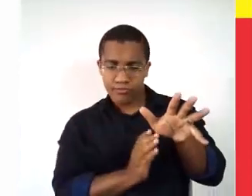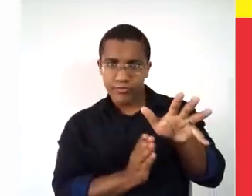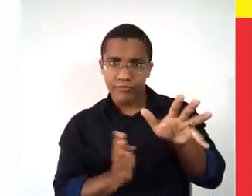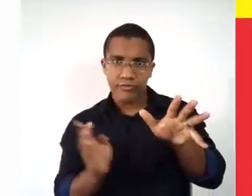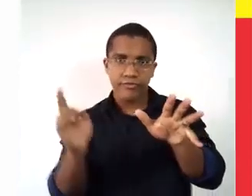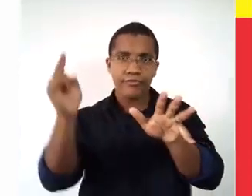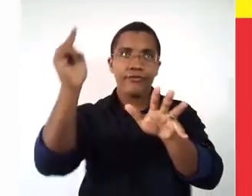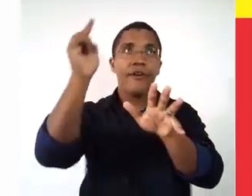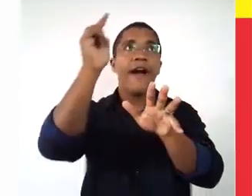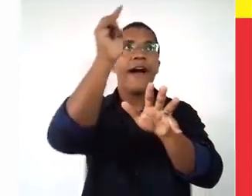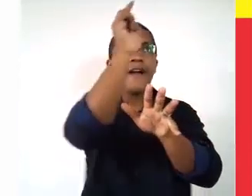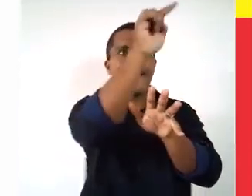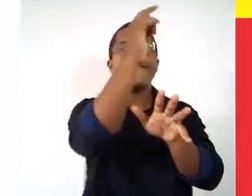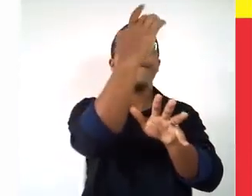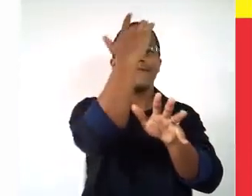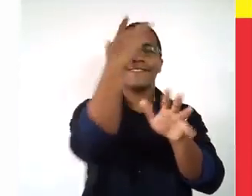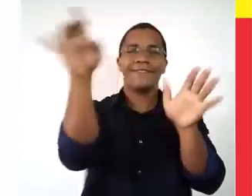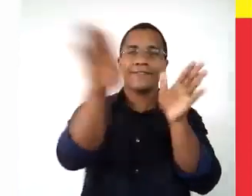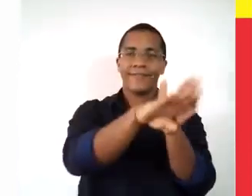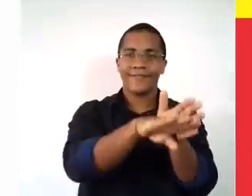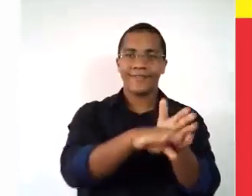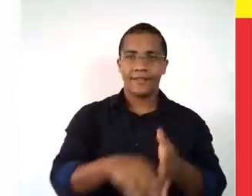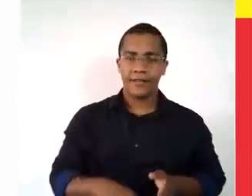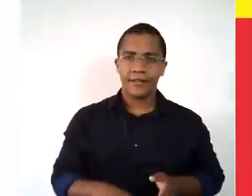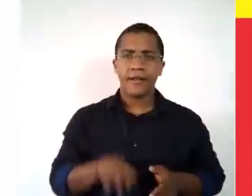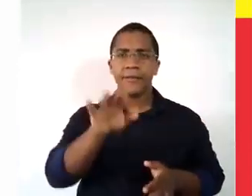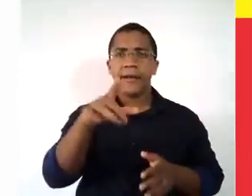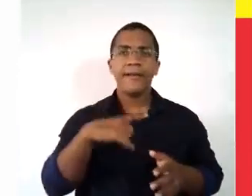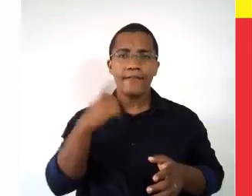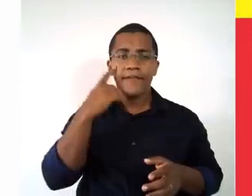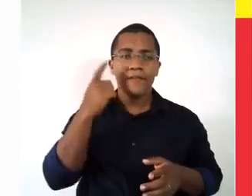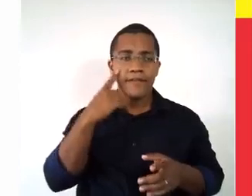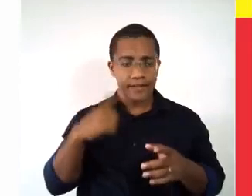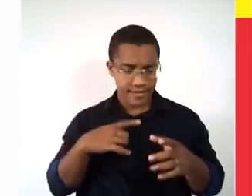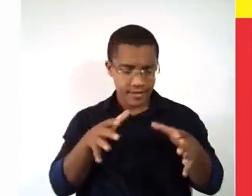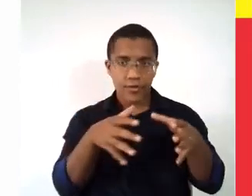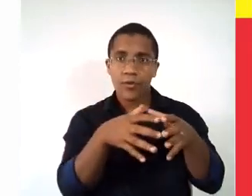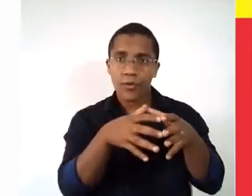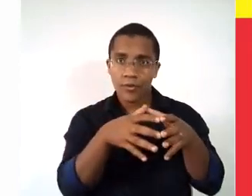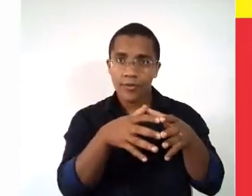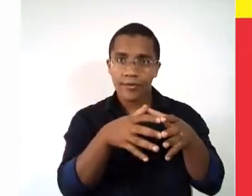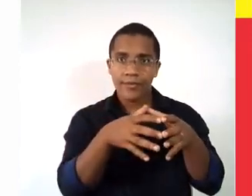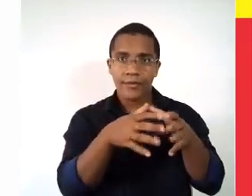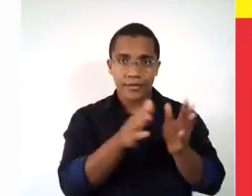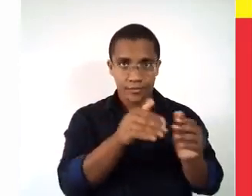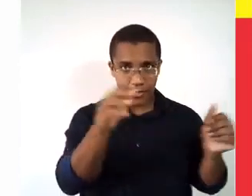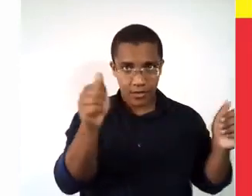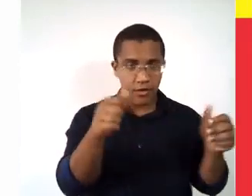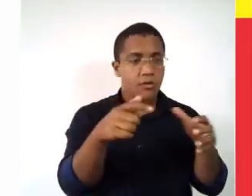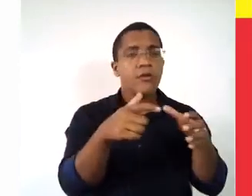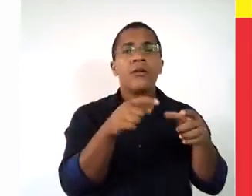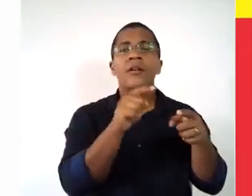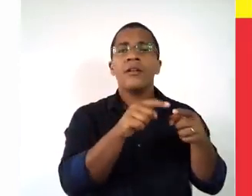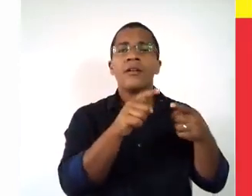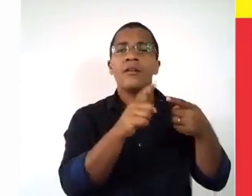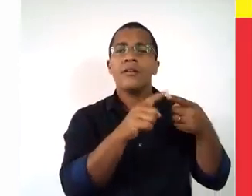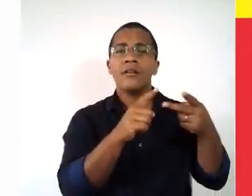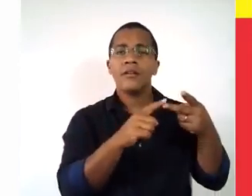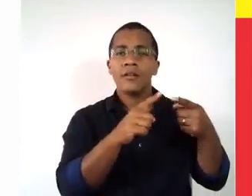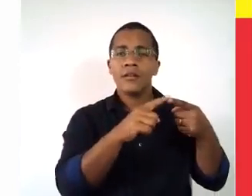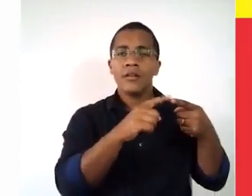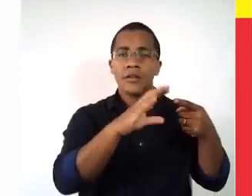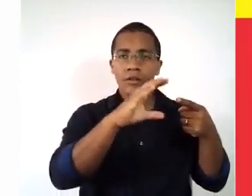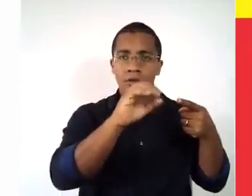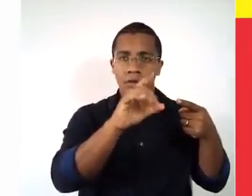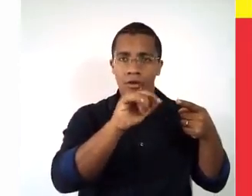times. A gente vai ter o time dos espanhóis e o time dos portugueses. No time dos espanhóis, a gente vai ter Cristóvão Colombo e